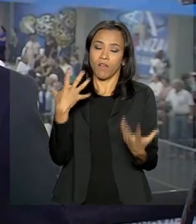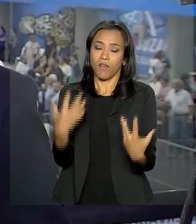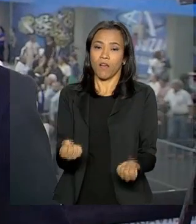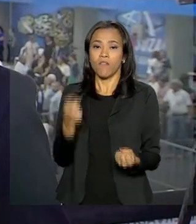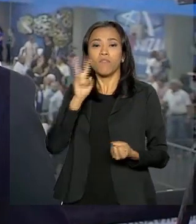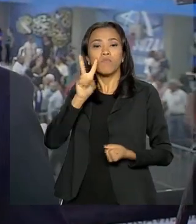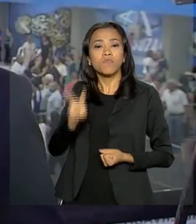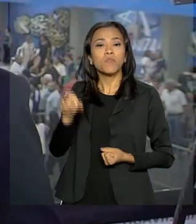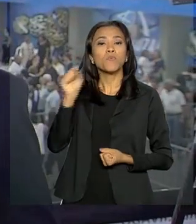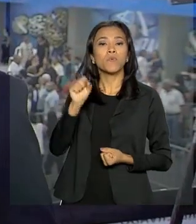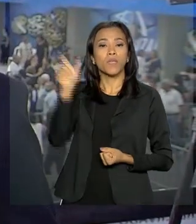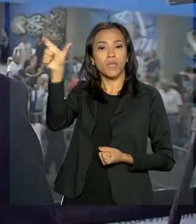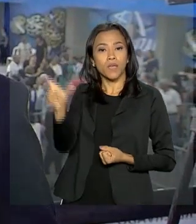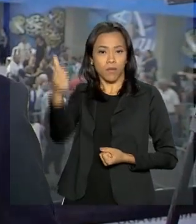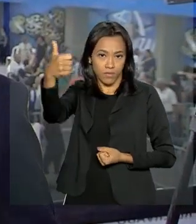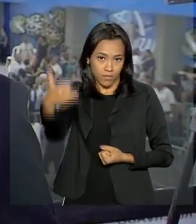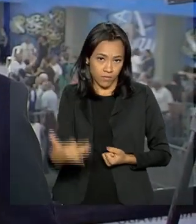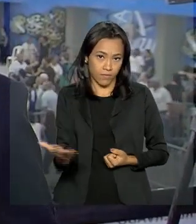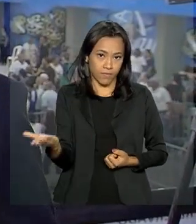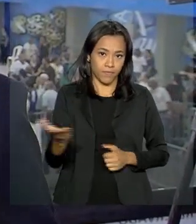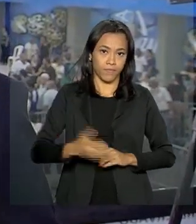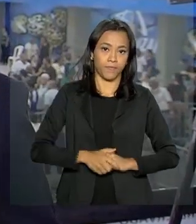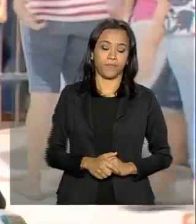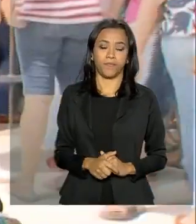ver o que disse Petrúcia de Melo.